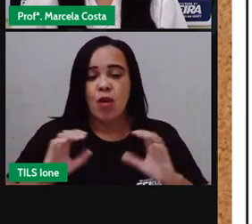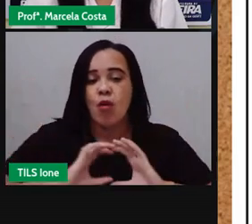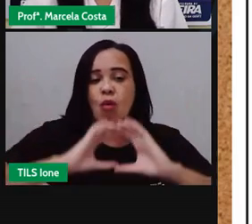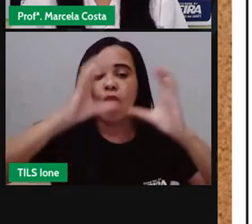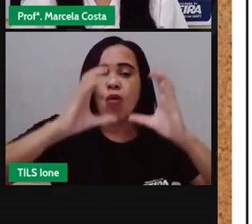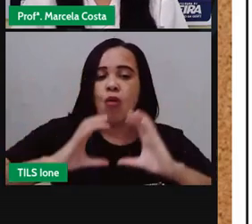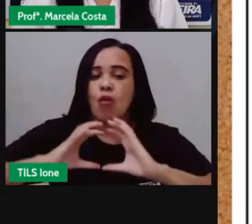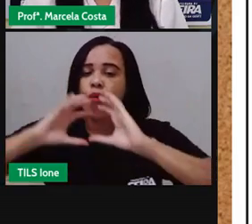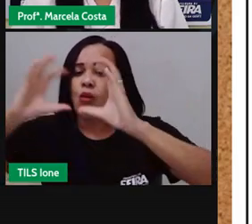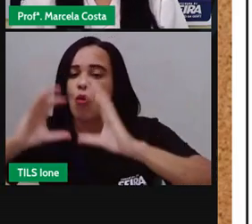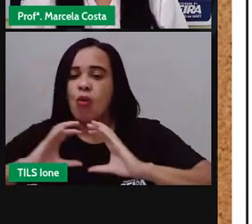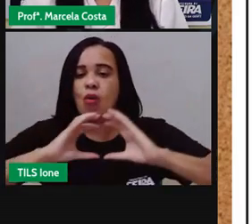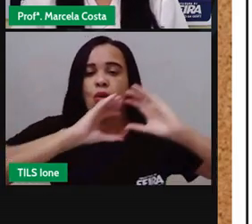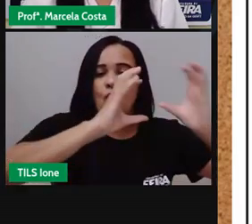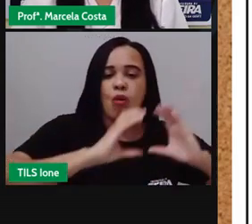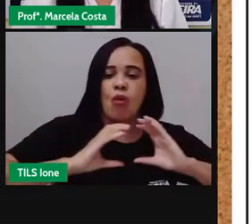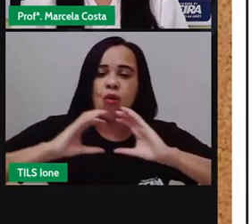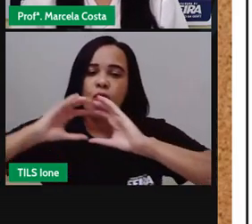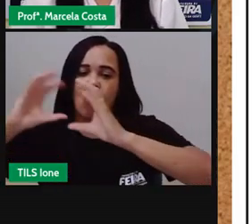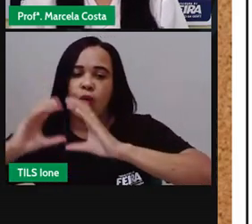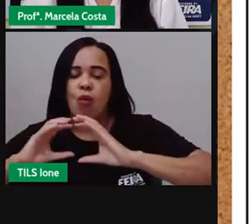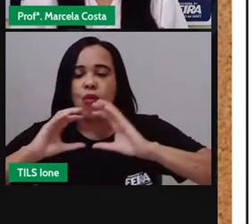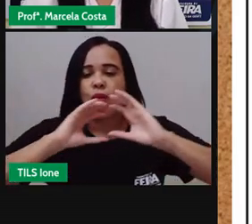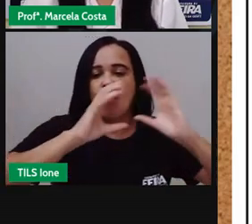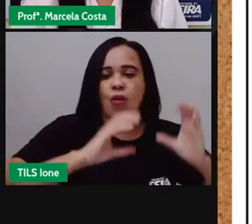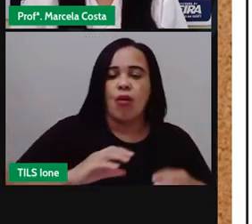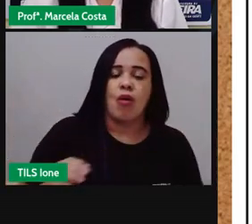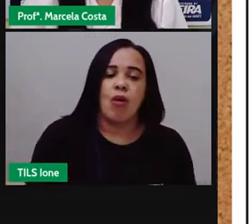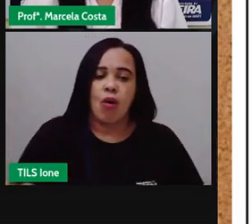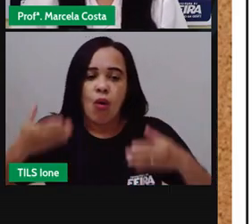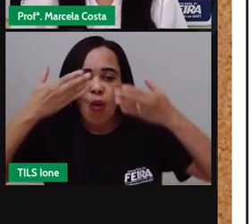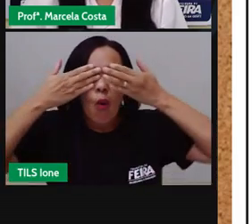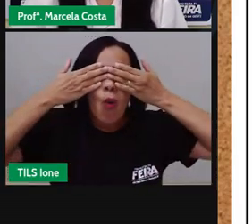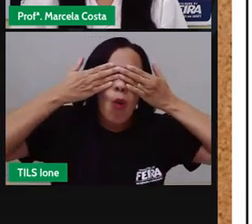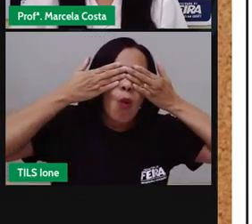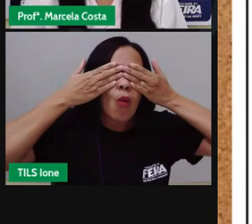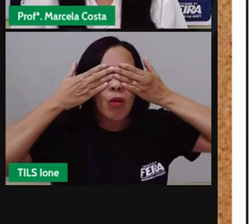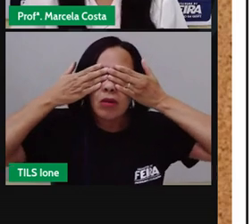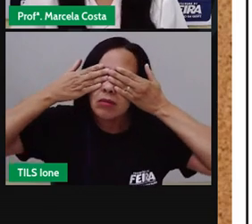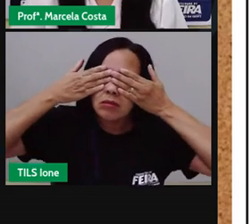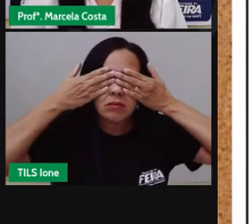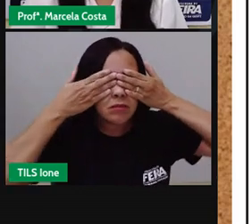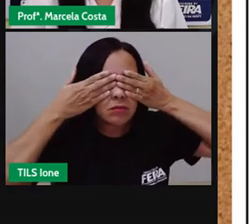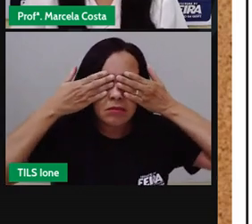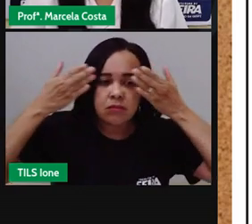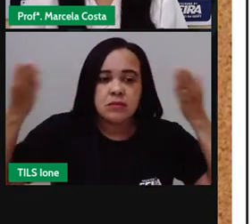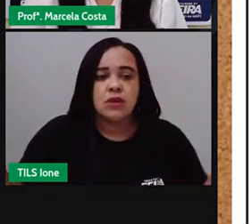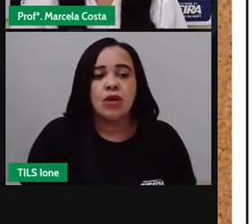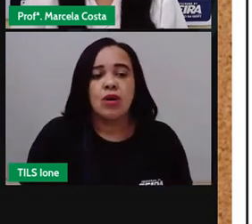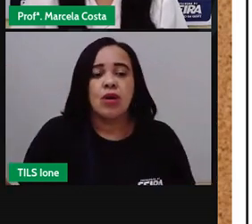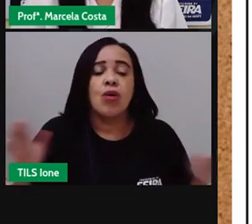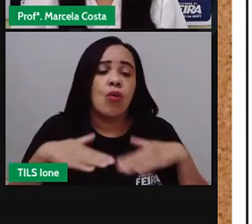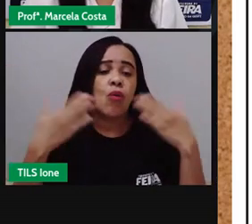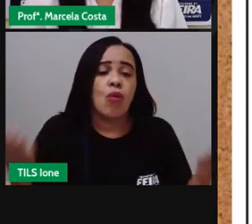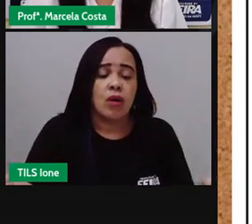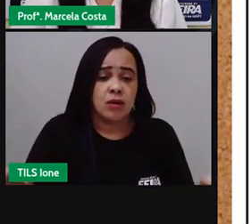ou cobra-cega cabra-cega cobra-cega